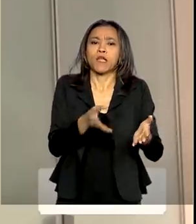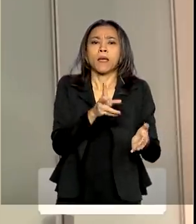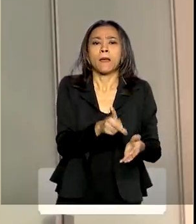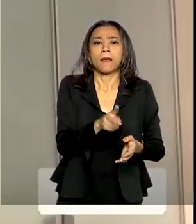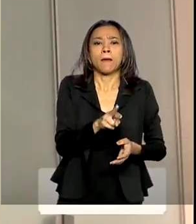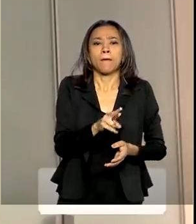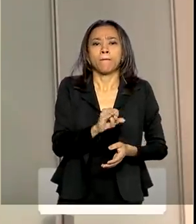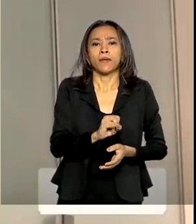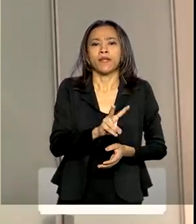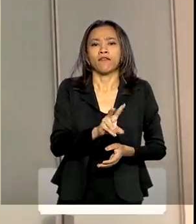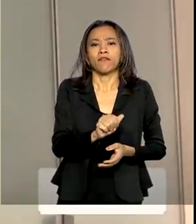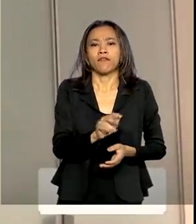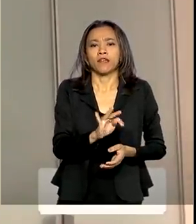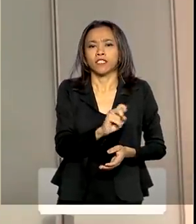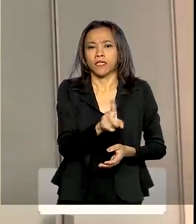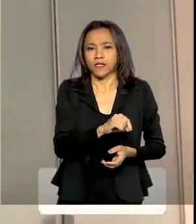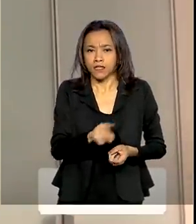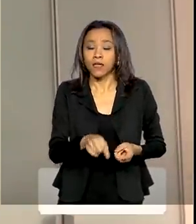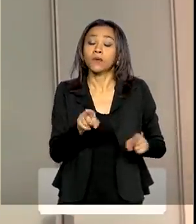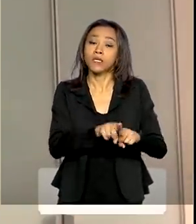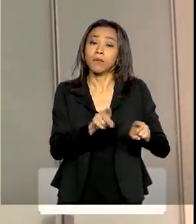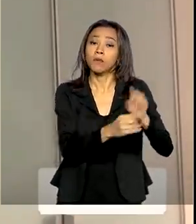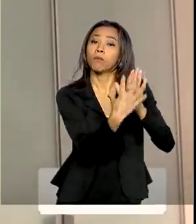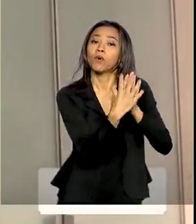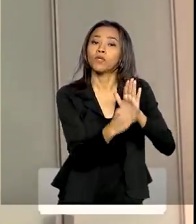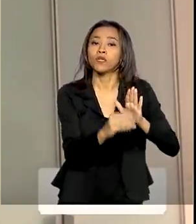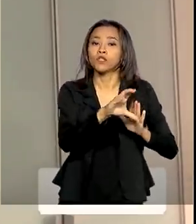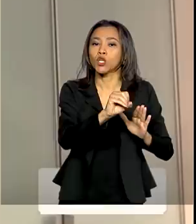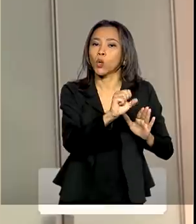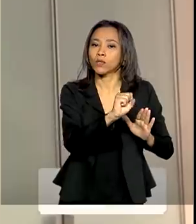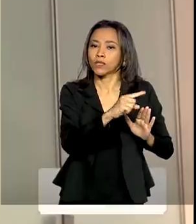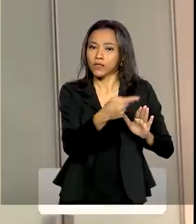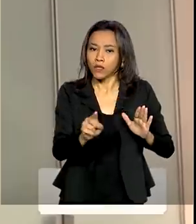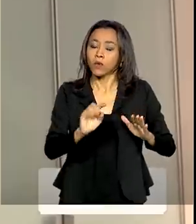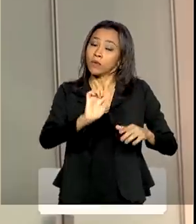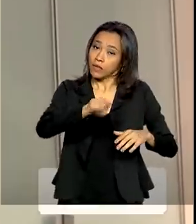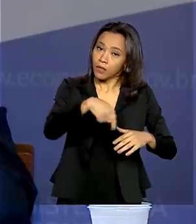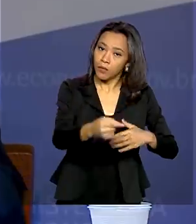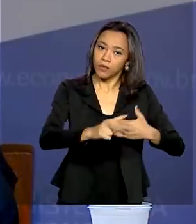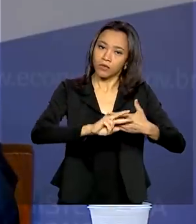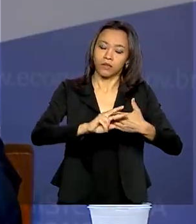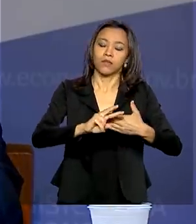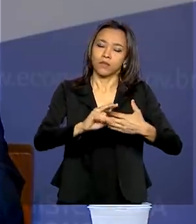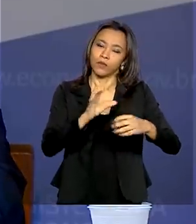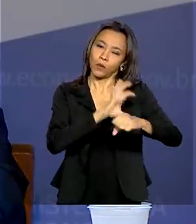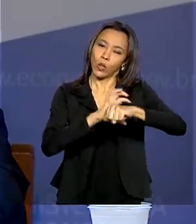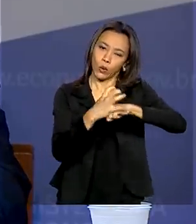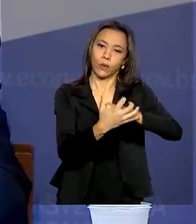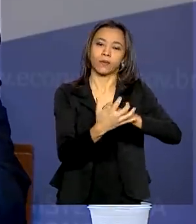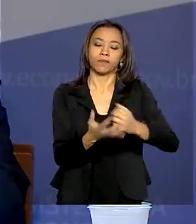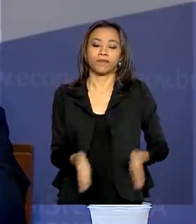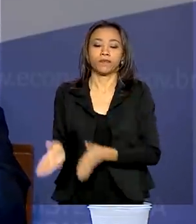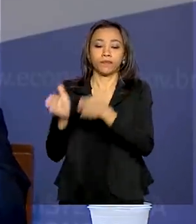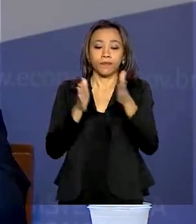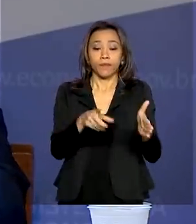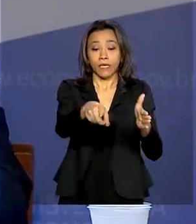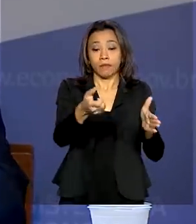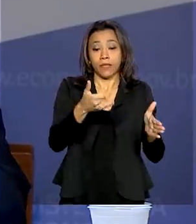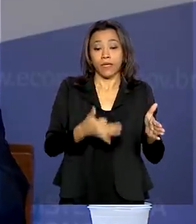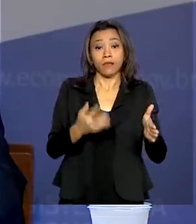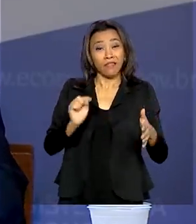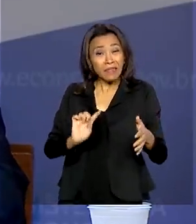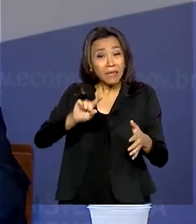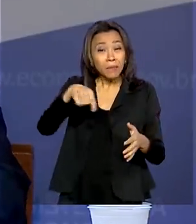após a pandemia do novo coronavírus para acelerar a economia. Na saída dessa crise, nós precisaremos